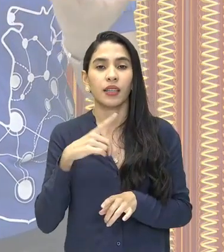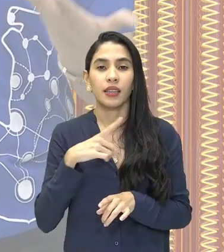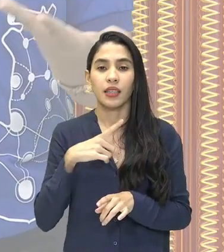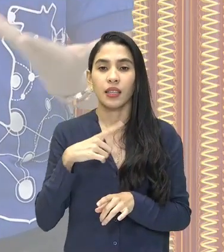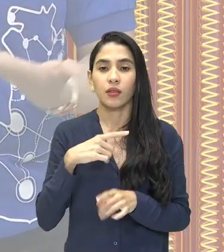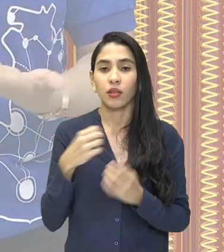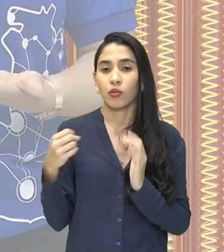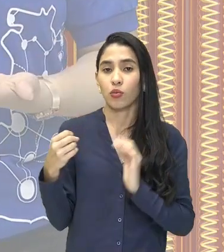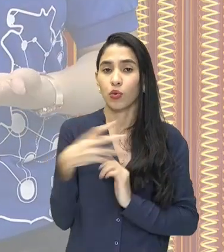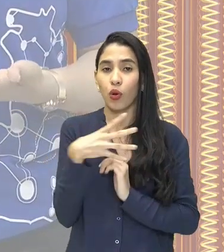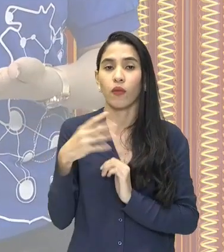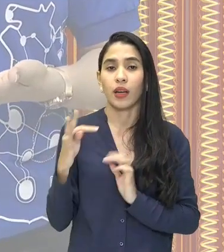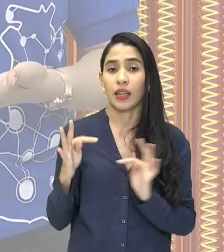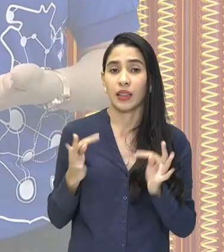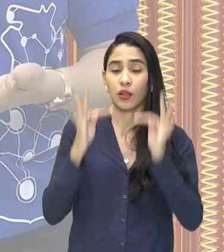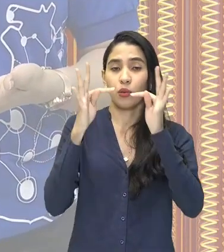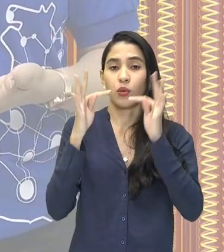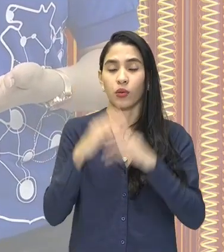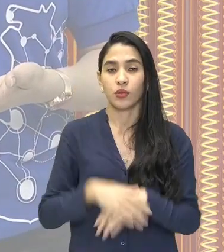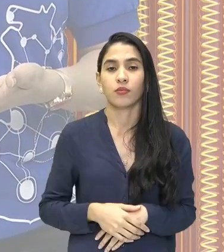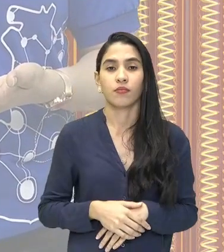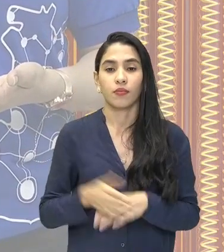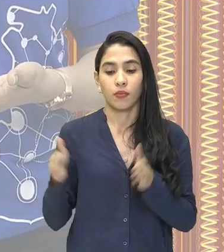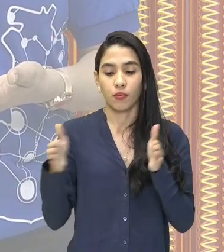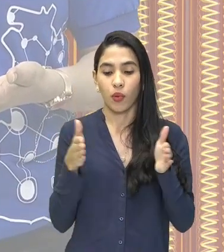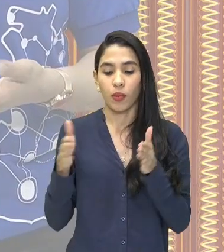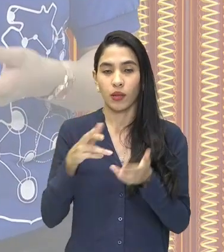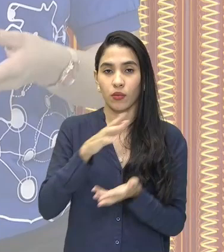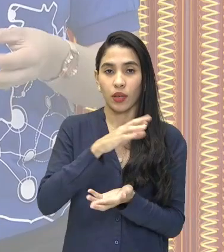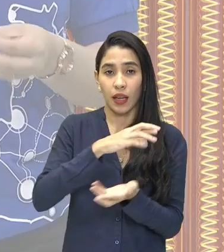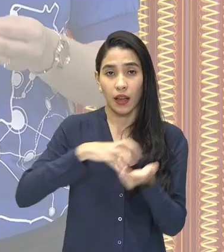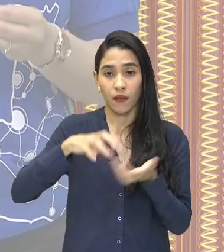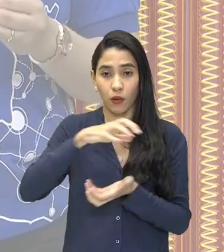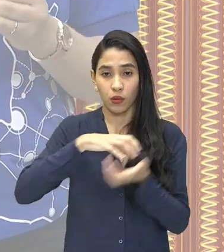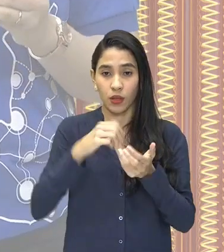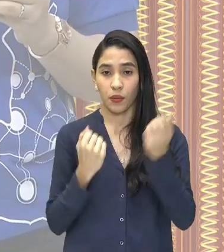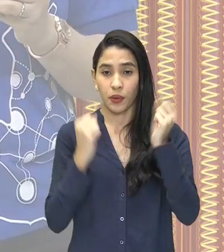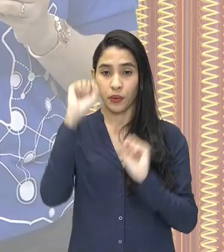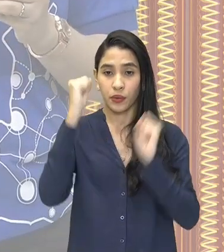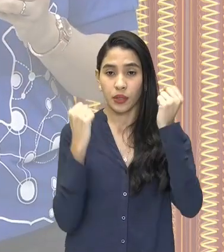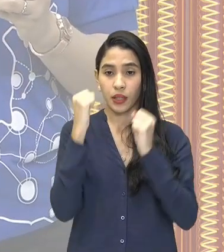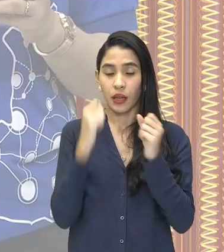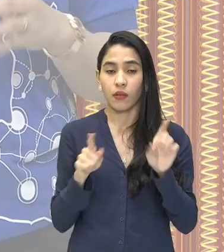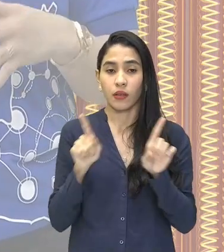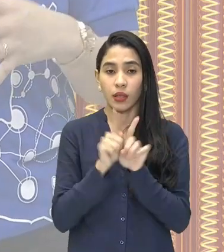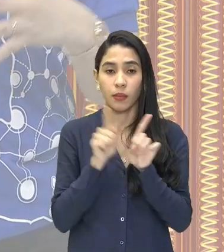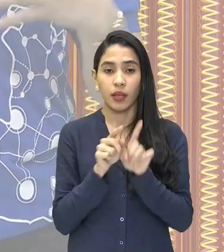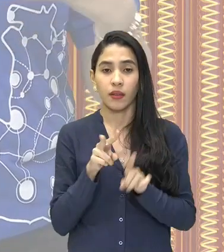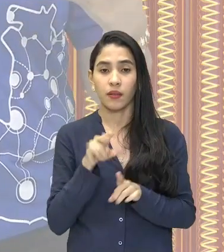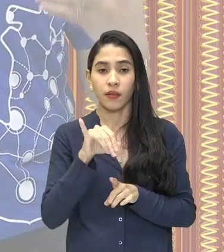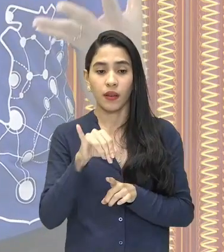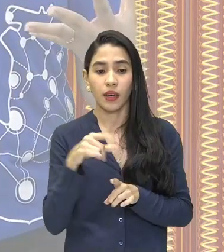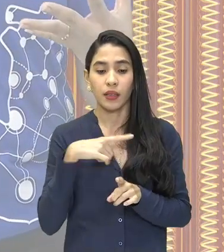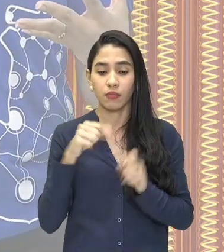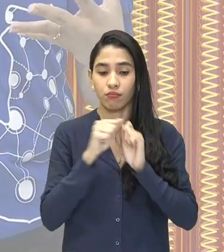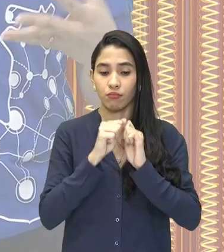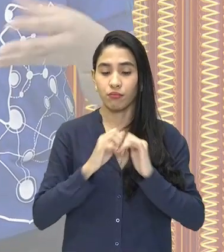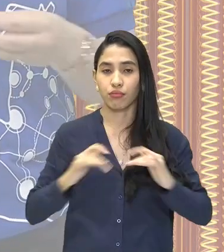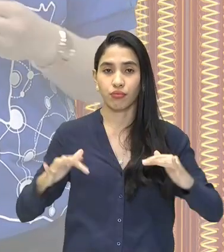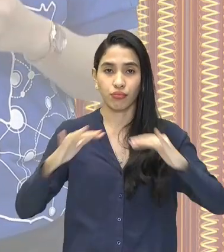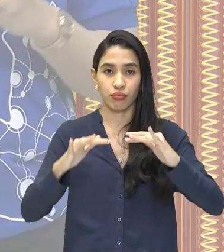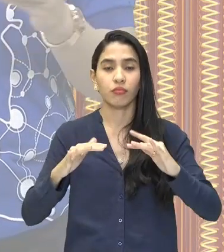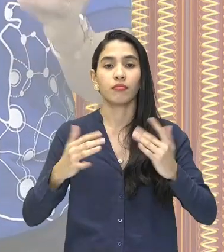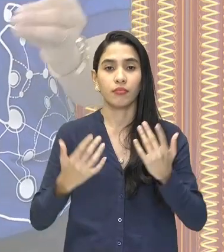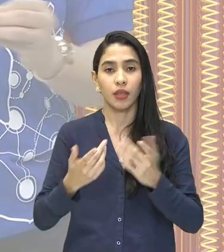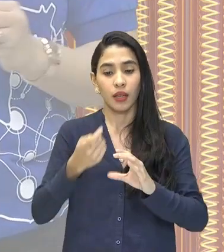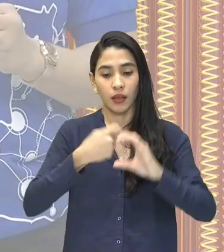inovação tecnológica no momento da revolução industrial. E também vai ser uma forma de expandir o capitalismo